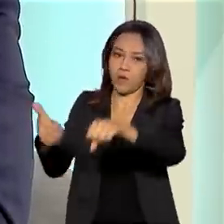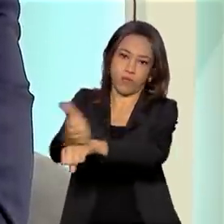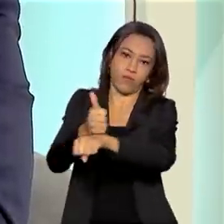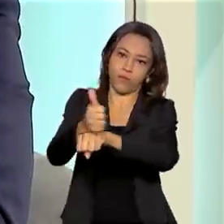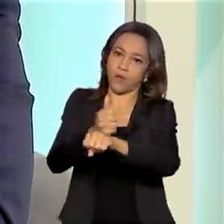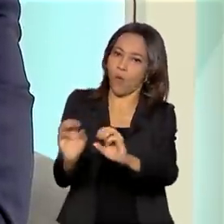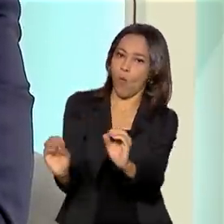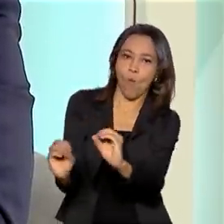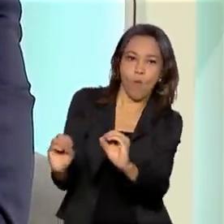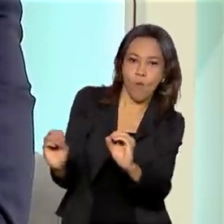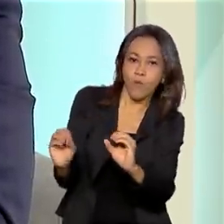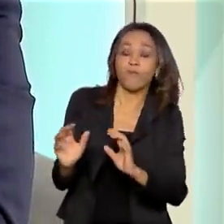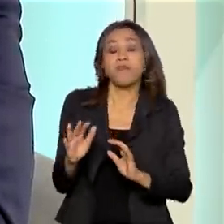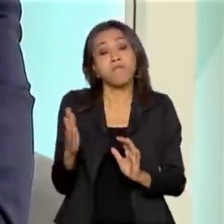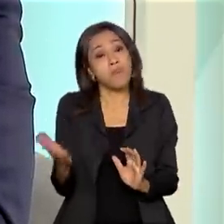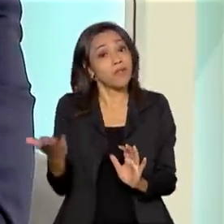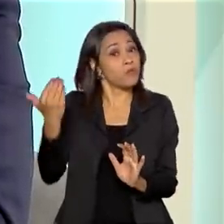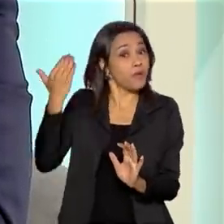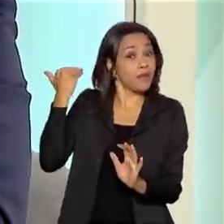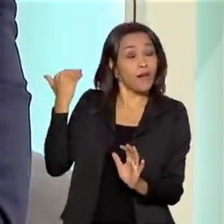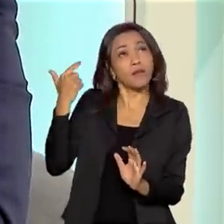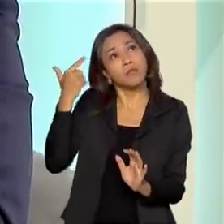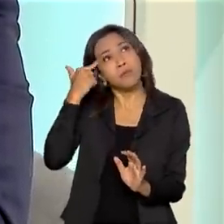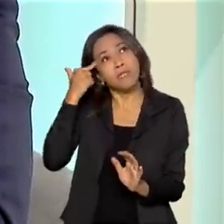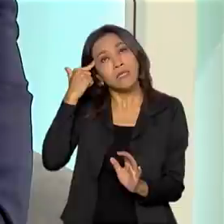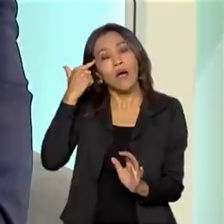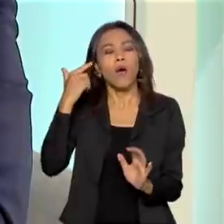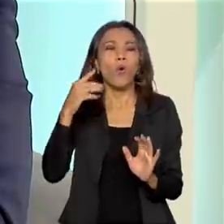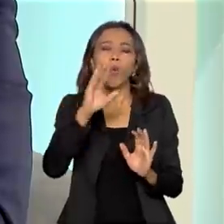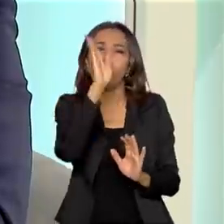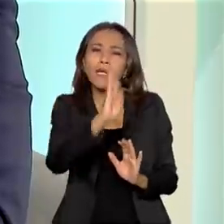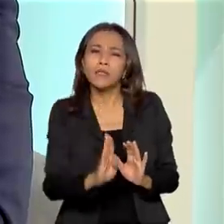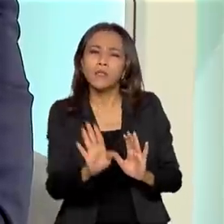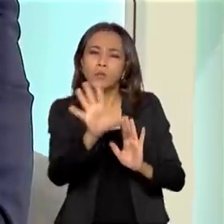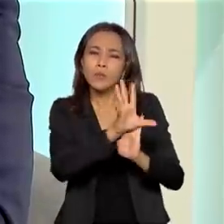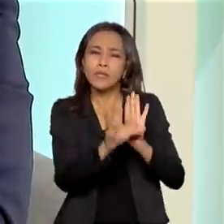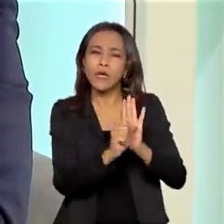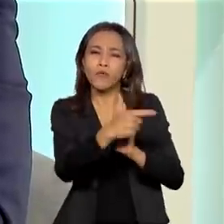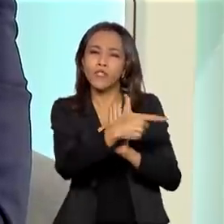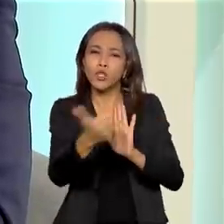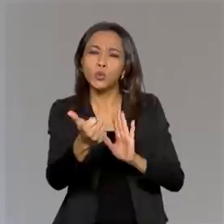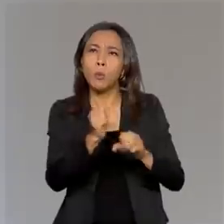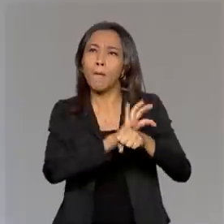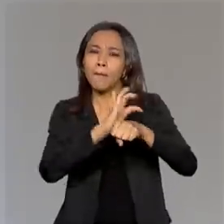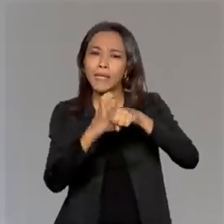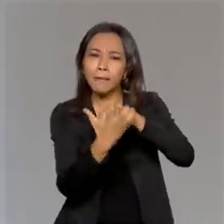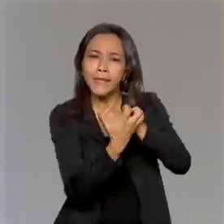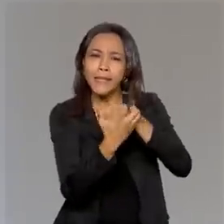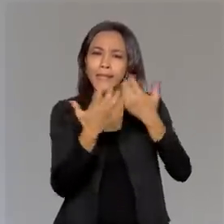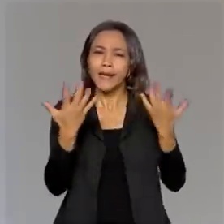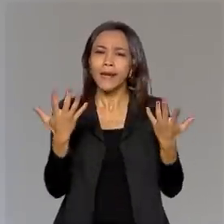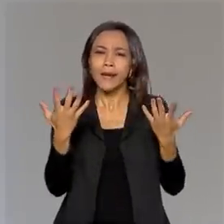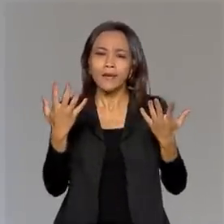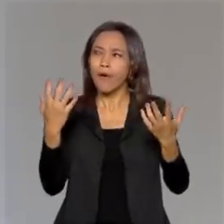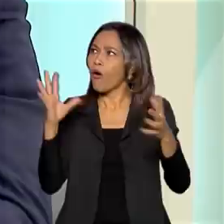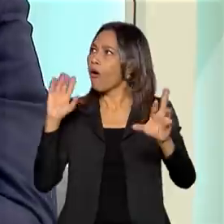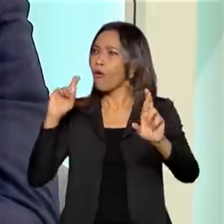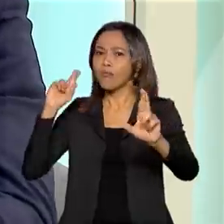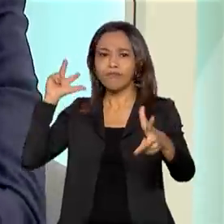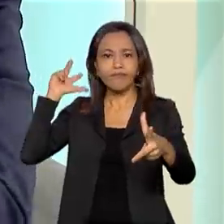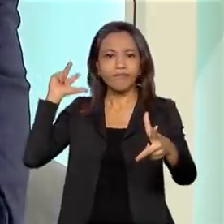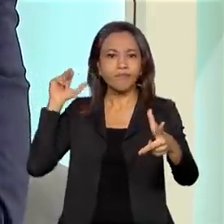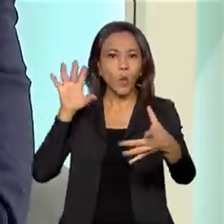naquele momento, não podia se prever o Brasil do século XXI, pandemia, museu pós-pandemia, e essa